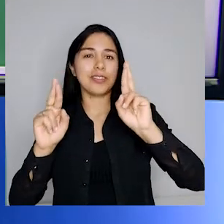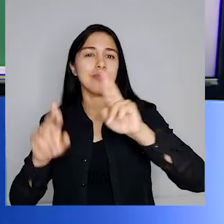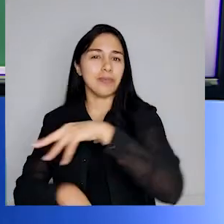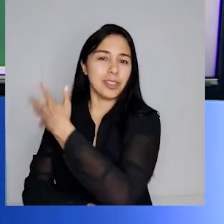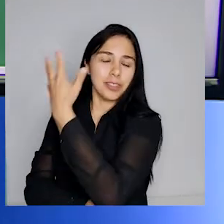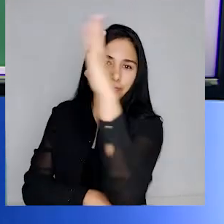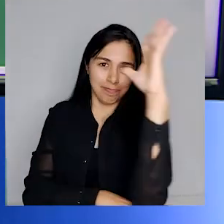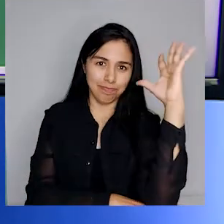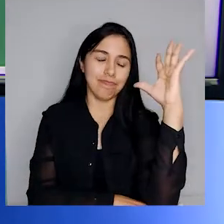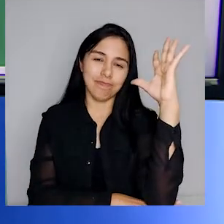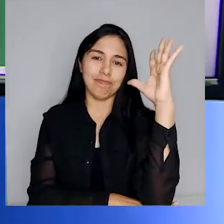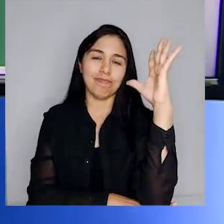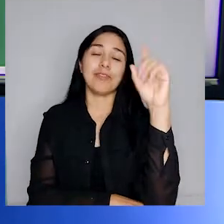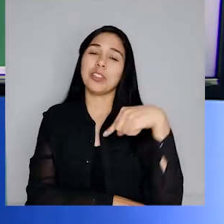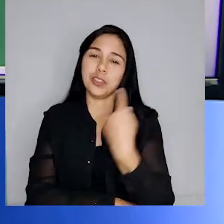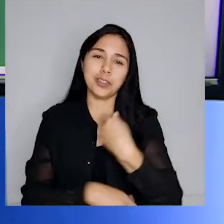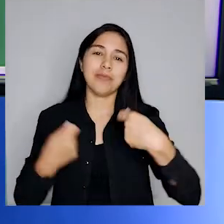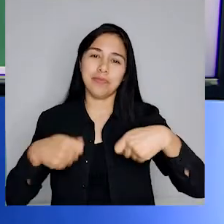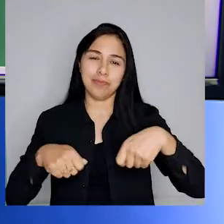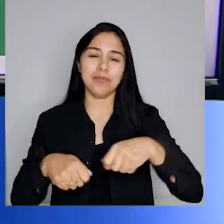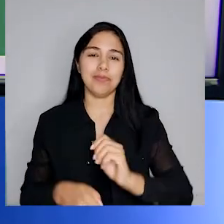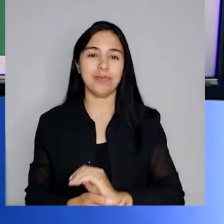quais tanto dependemos.